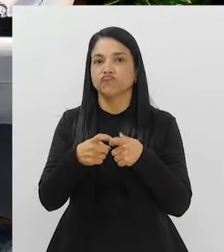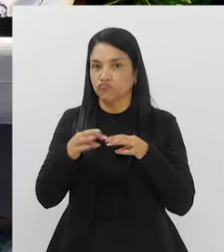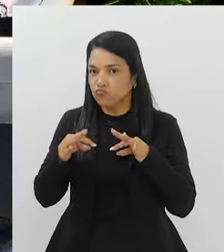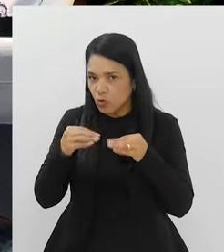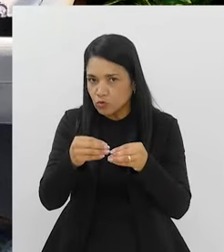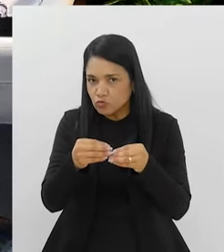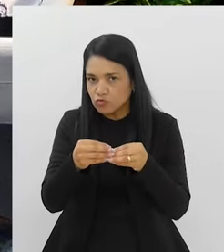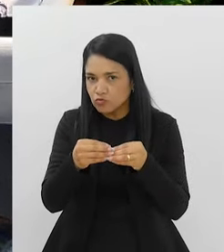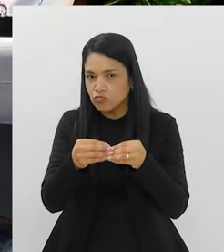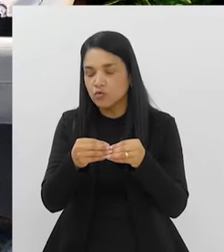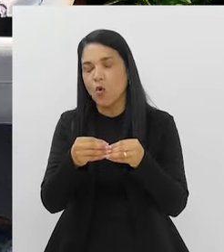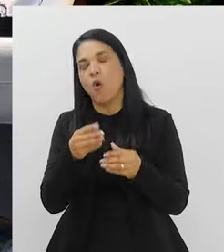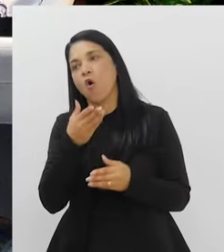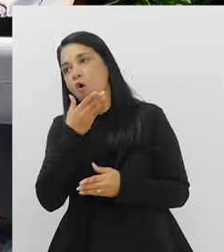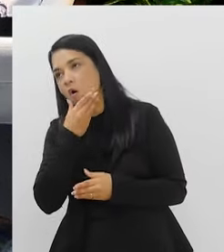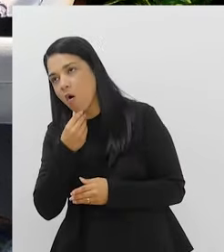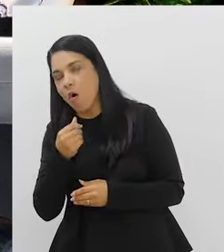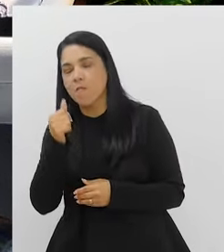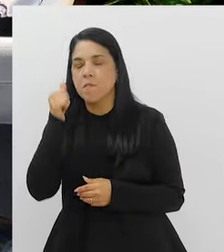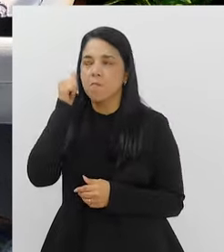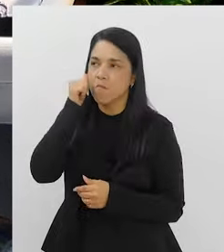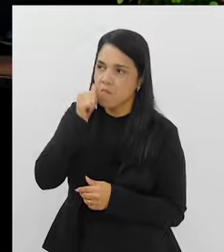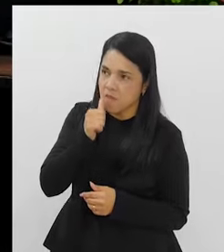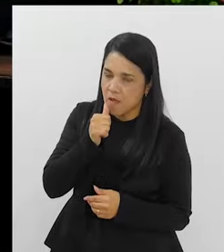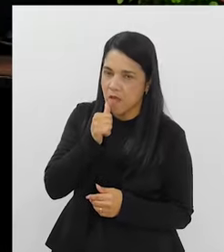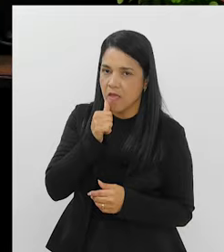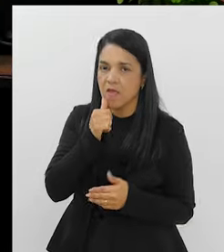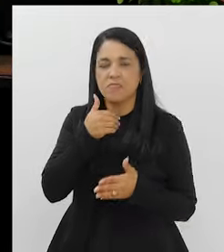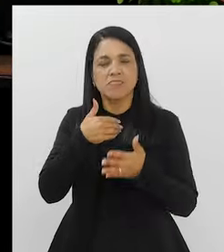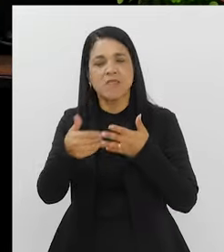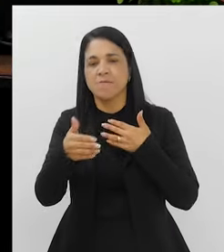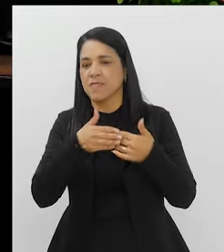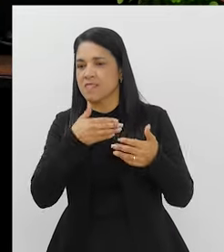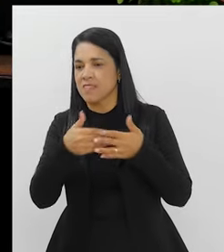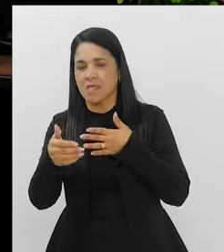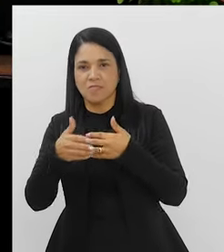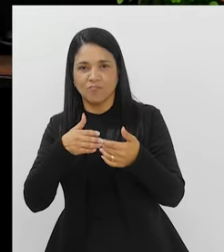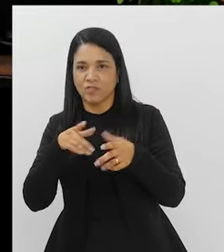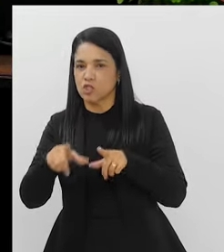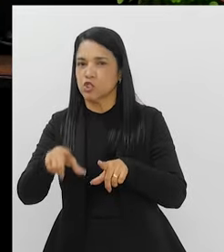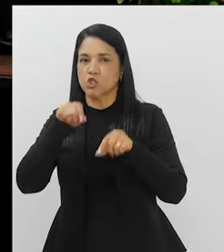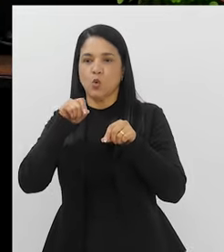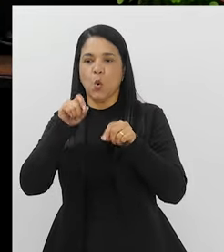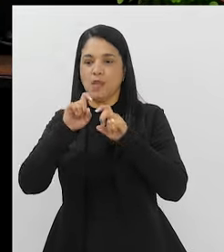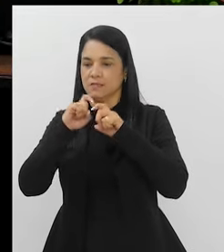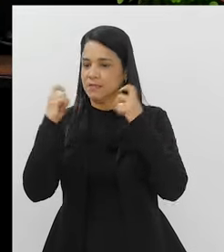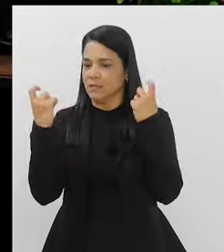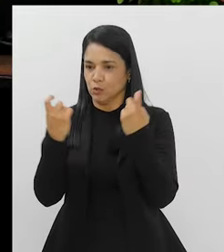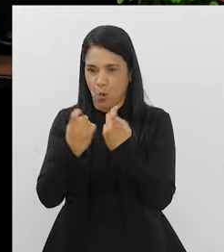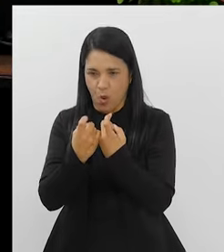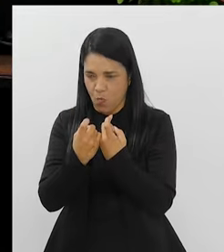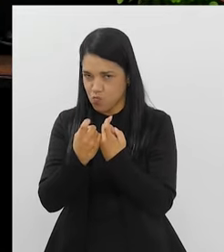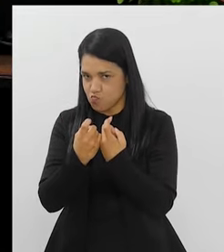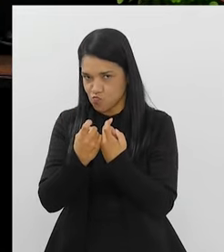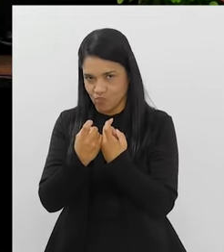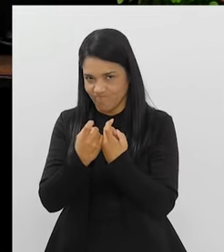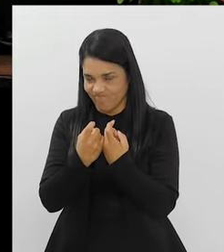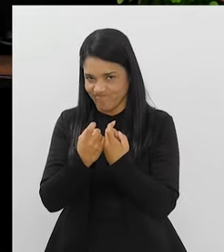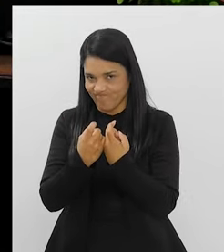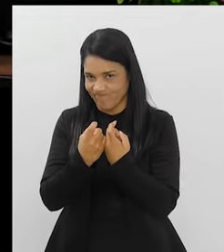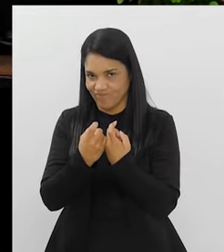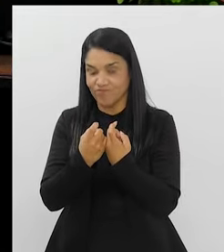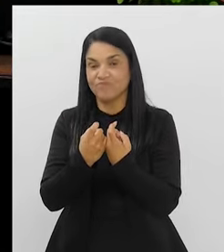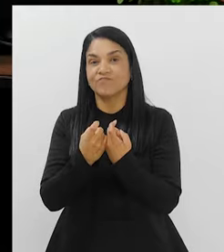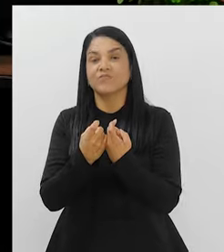Em geral, sendo homem, sendo mulher, independente da sua orientação sexual. Gente, isso não tem nada a ver com orientação sexual,